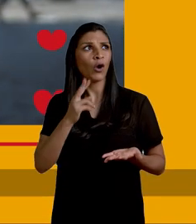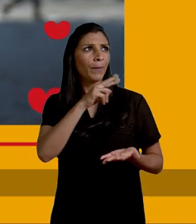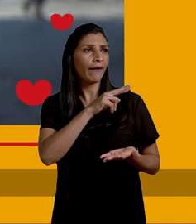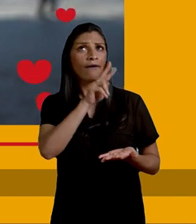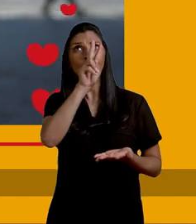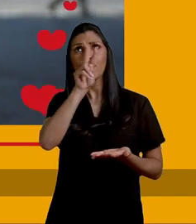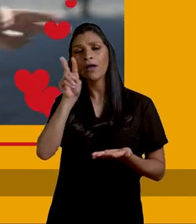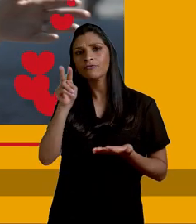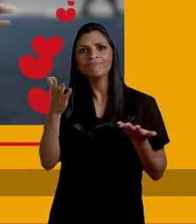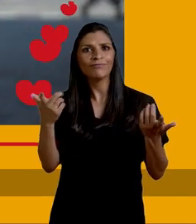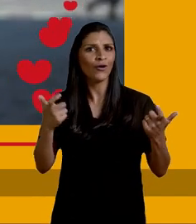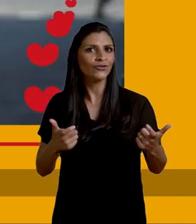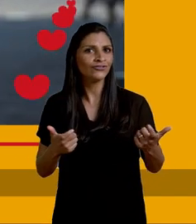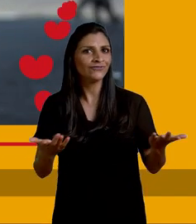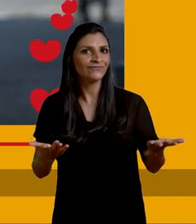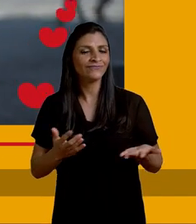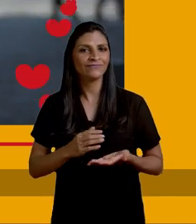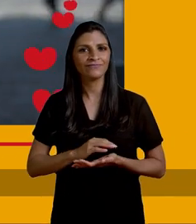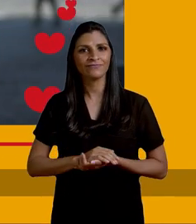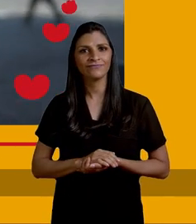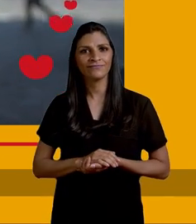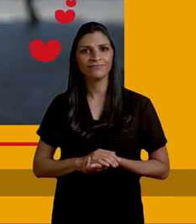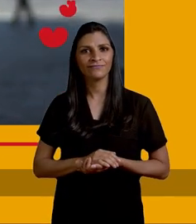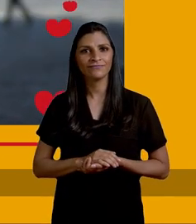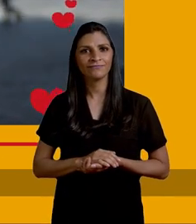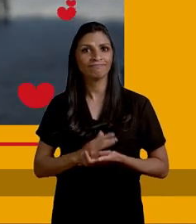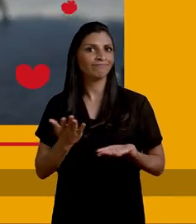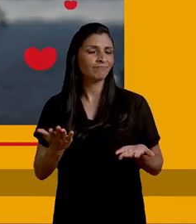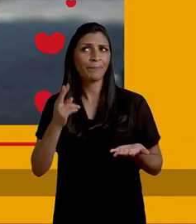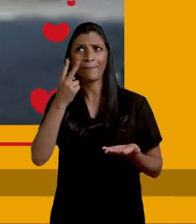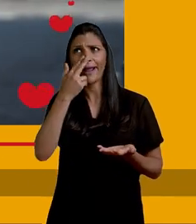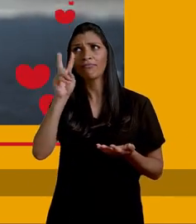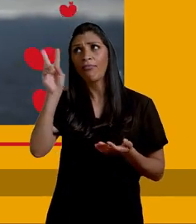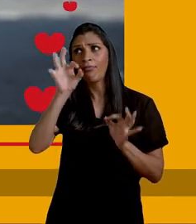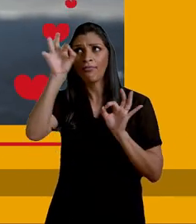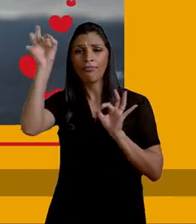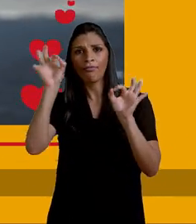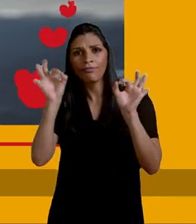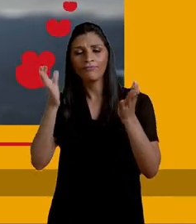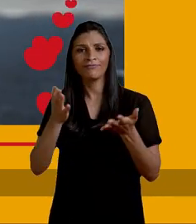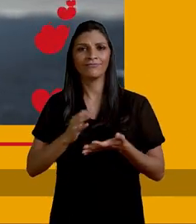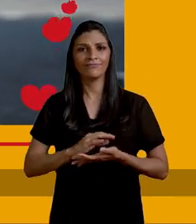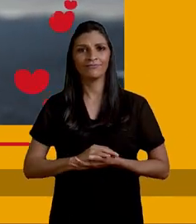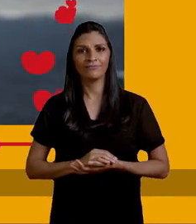Olha pra lá ou olha pro chão, amor? É. Aí aparece aquele olho assim da TV. E aí... E aí... E